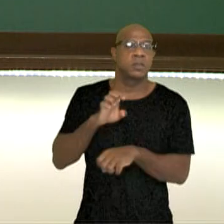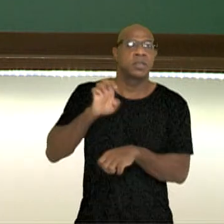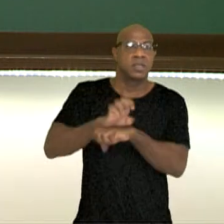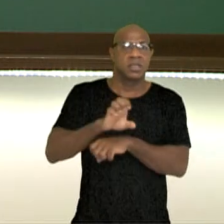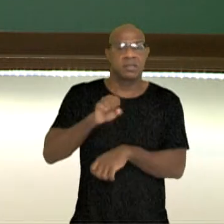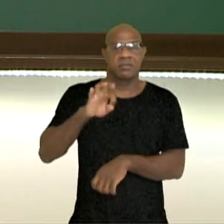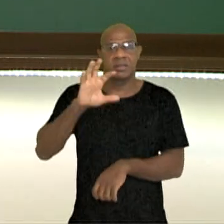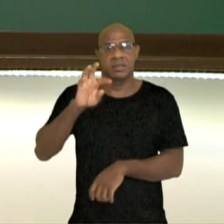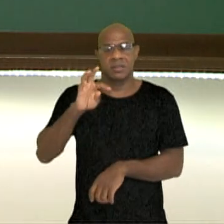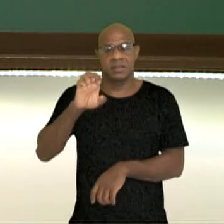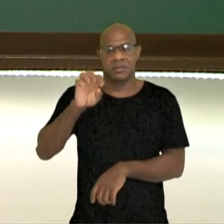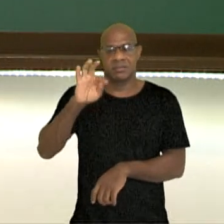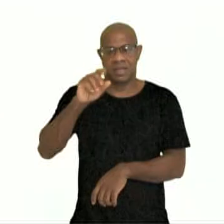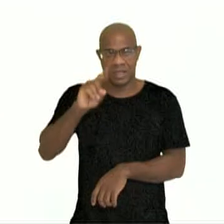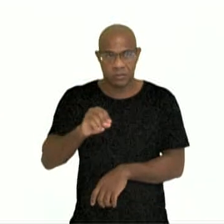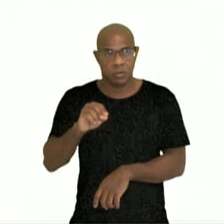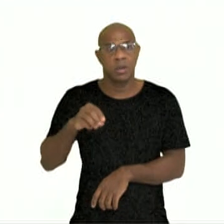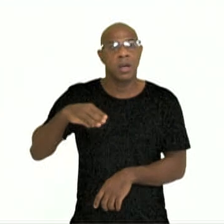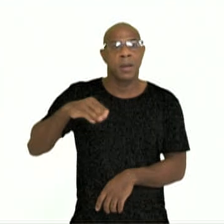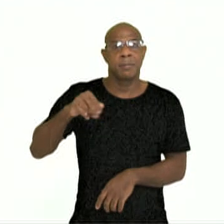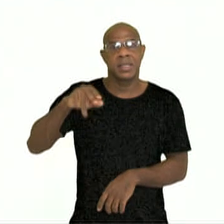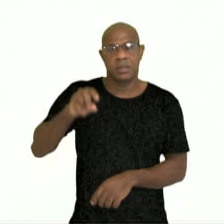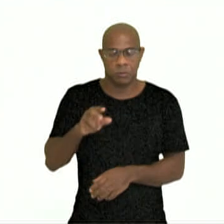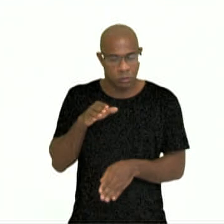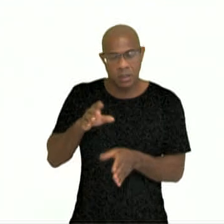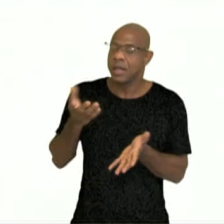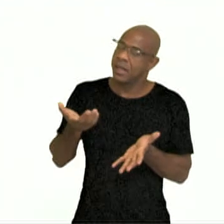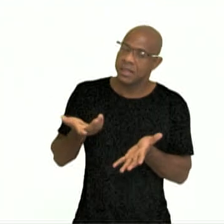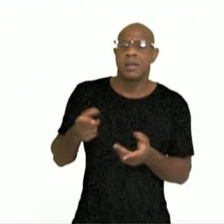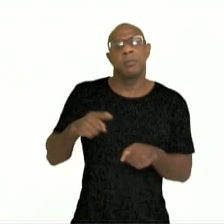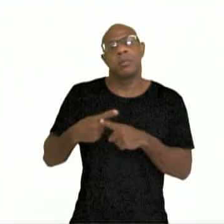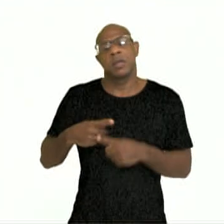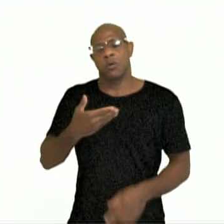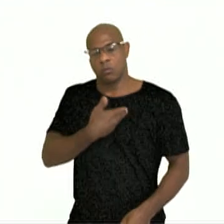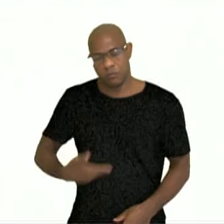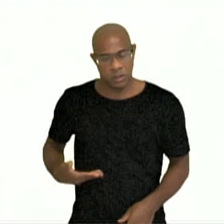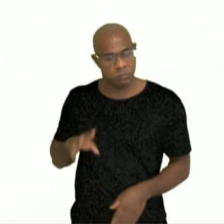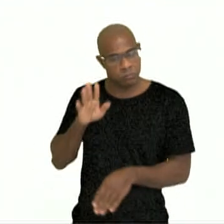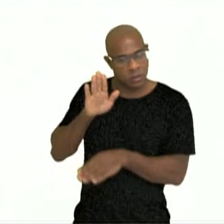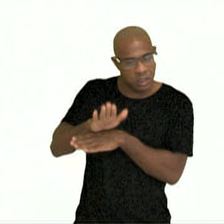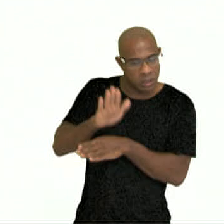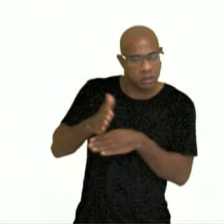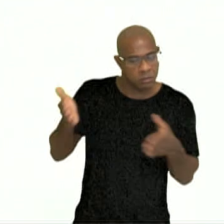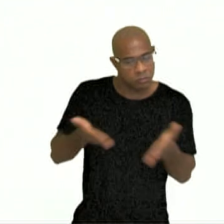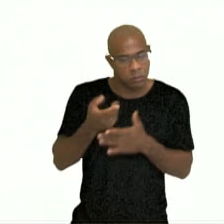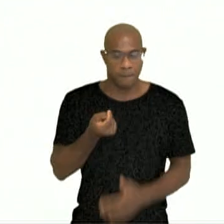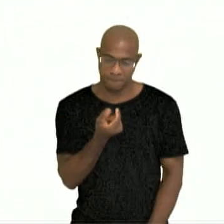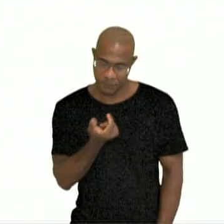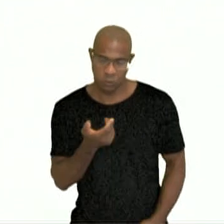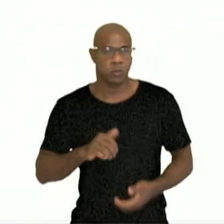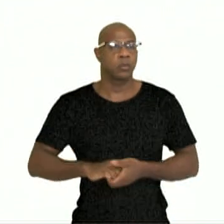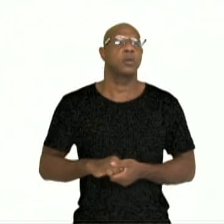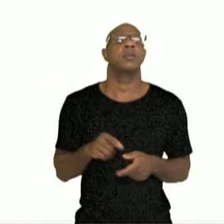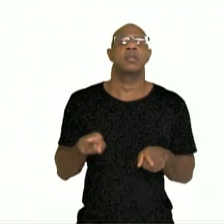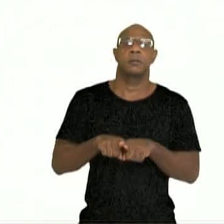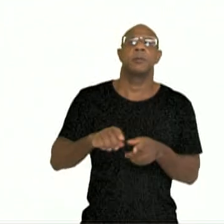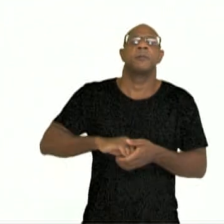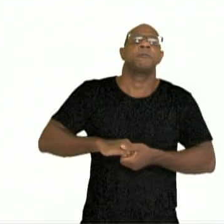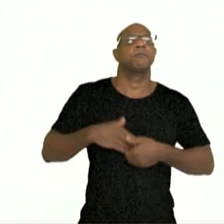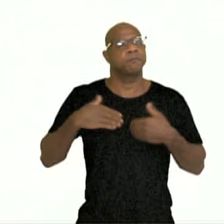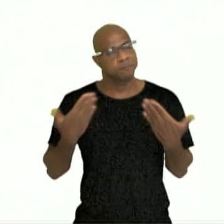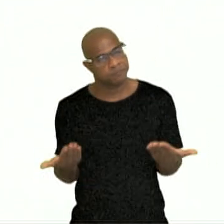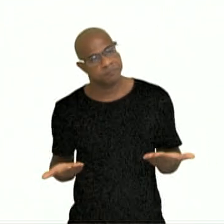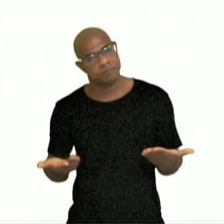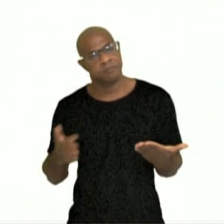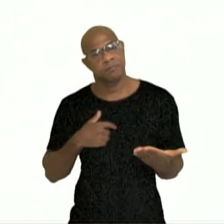mínimo. Até por isso a imagem mostrando que literalmente o mundo passou a ser uma colcha de retalhos onde